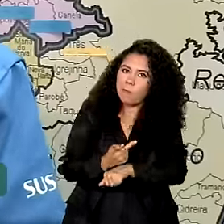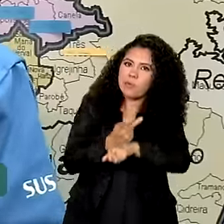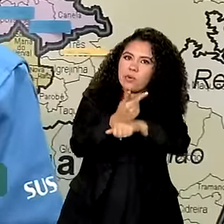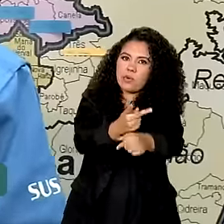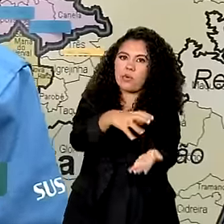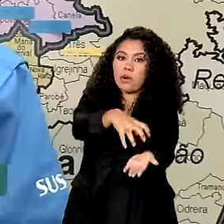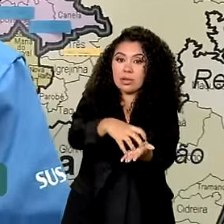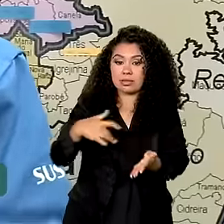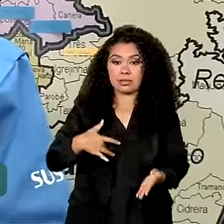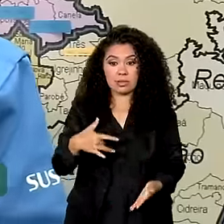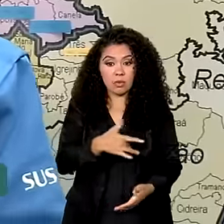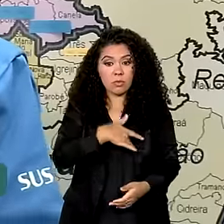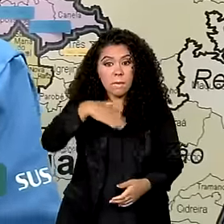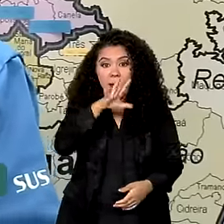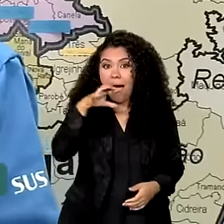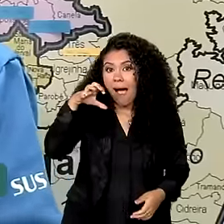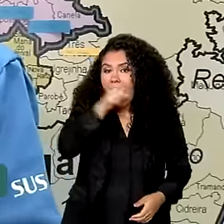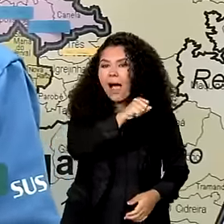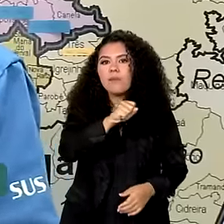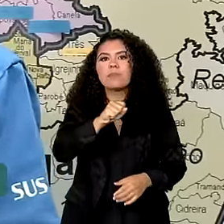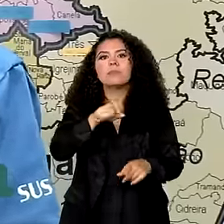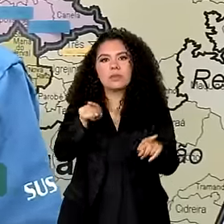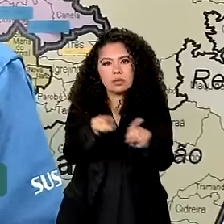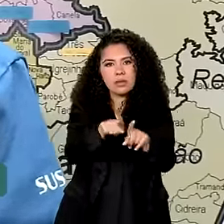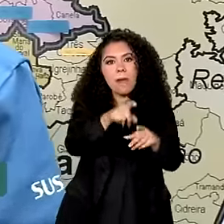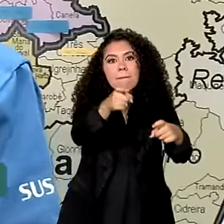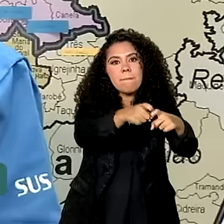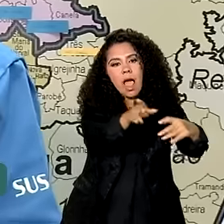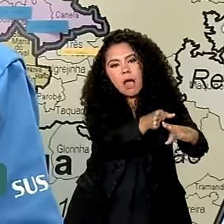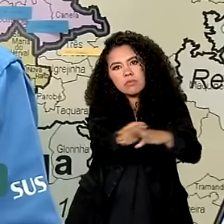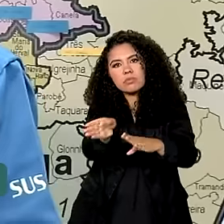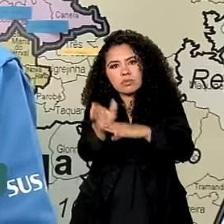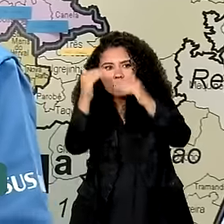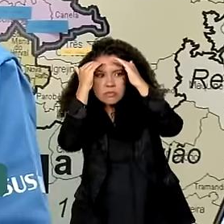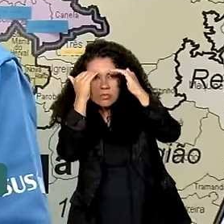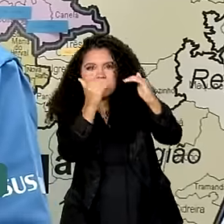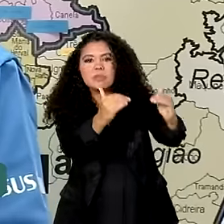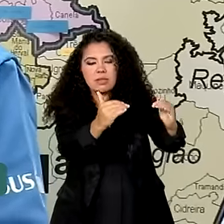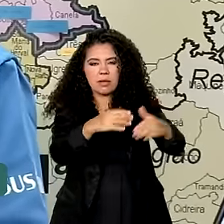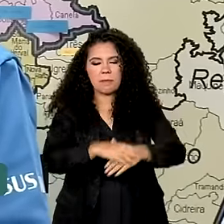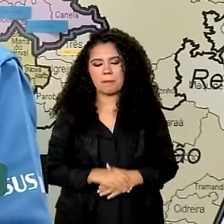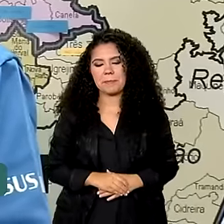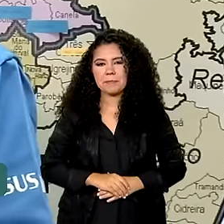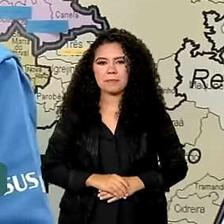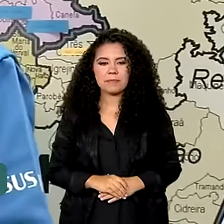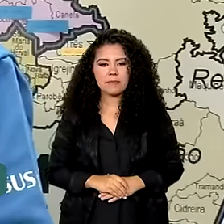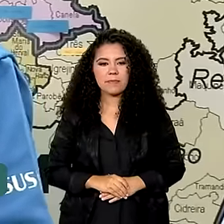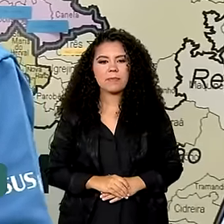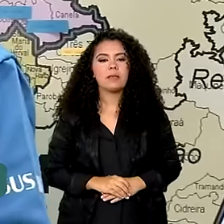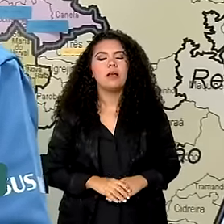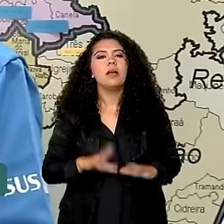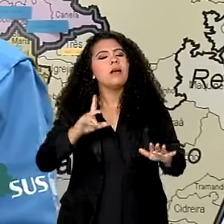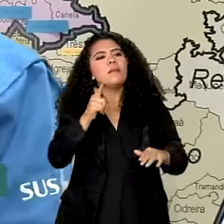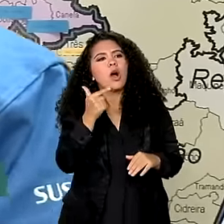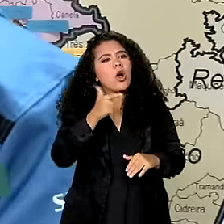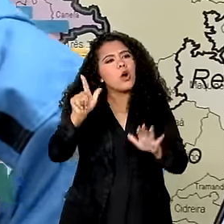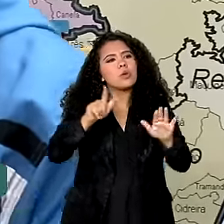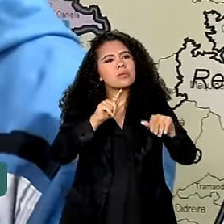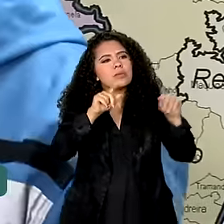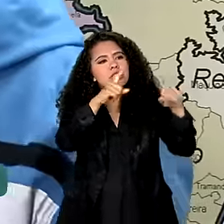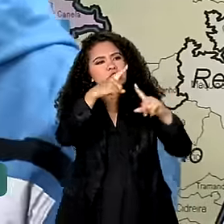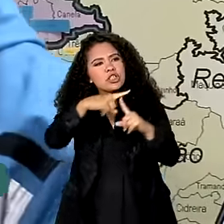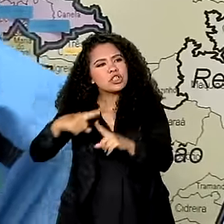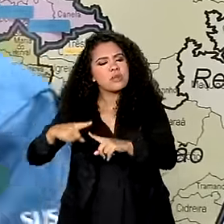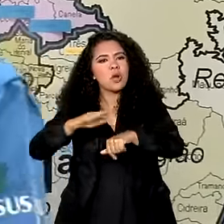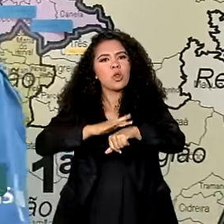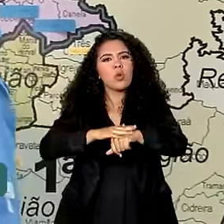o mais rápido possível e seguir as recomendações médicas, a recomendação das equipes de saúde. E para outras doenças, como você citou,